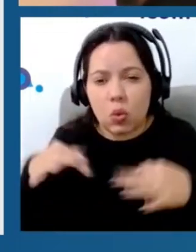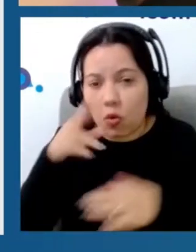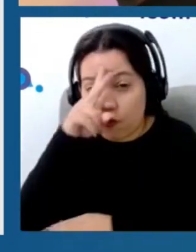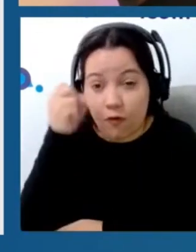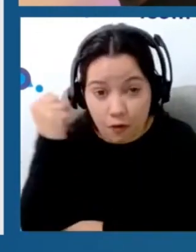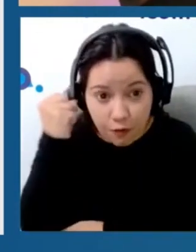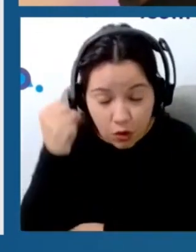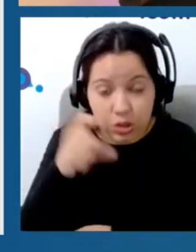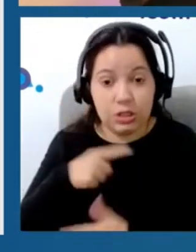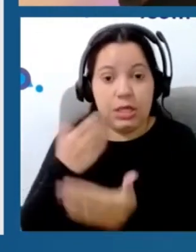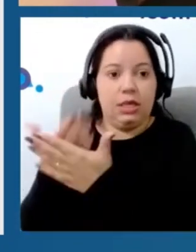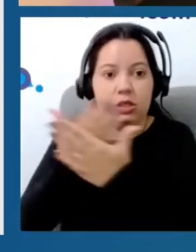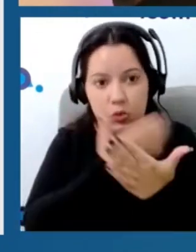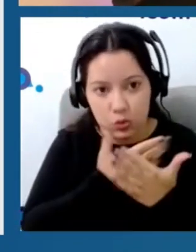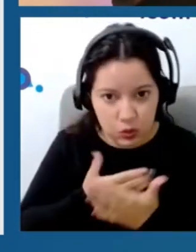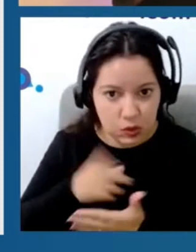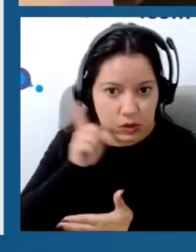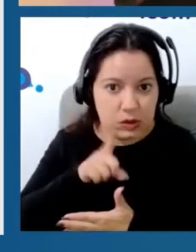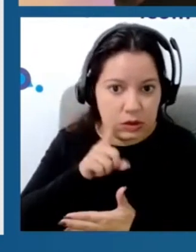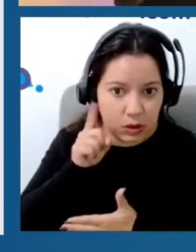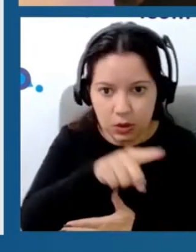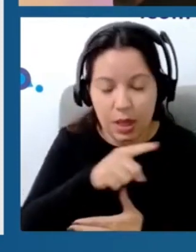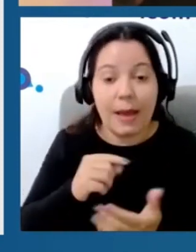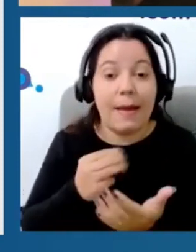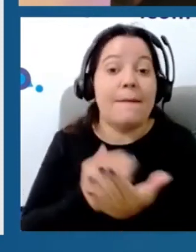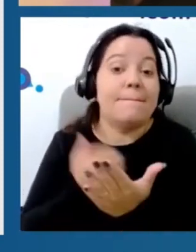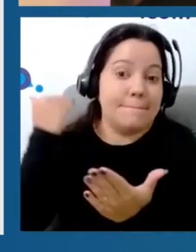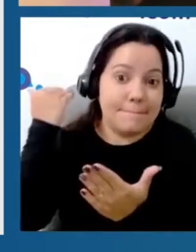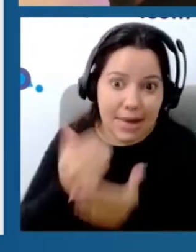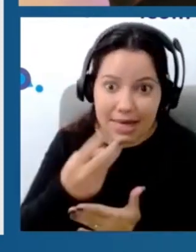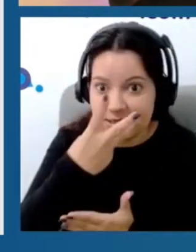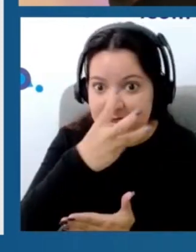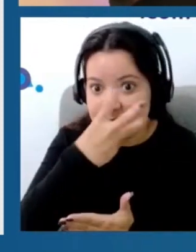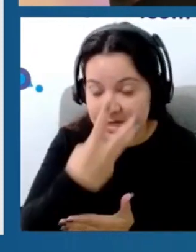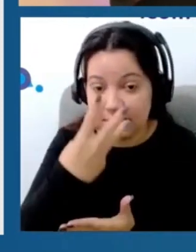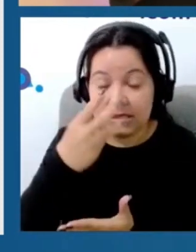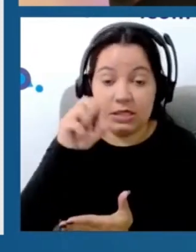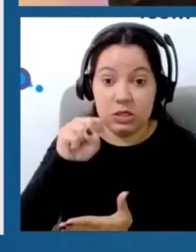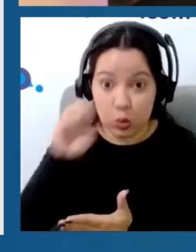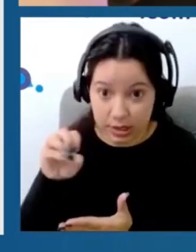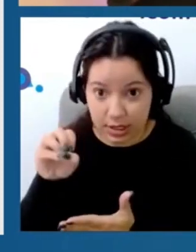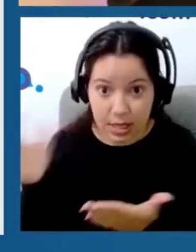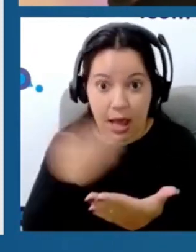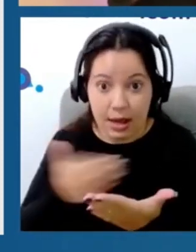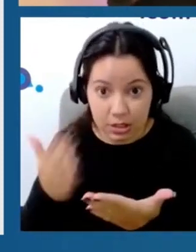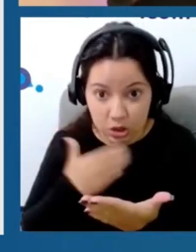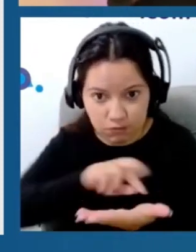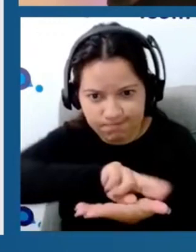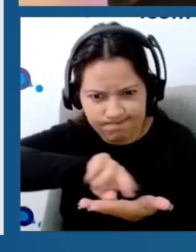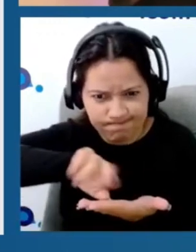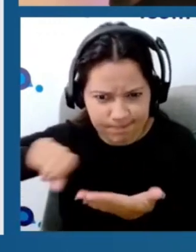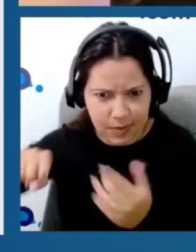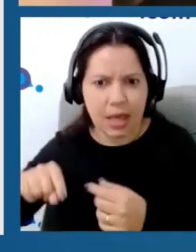Stud, que reuniu mais de 380 artigos científicos na área de dor crônica, testando